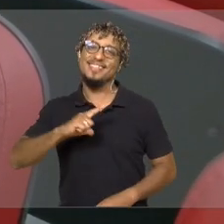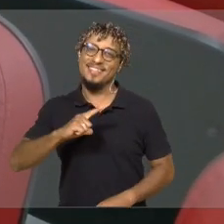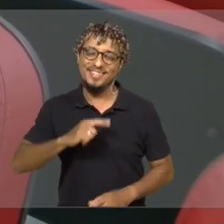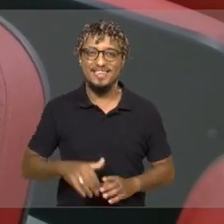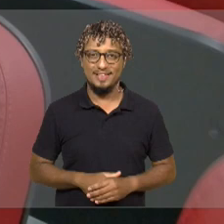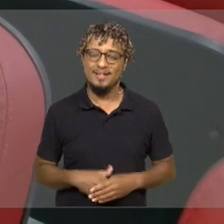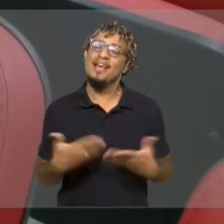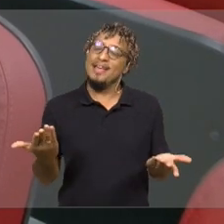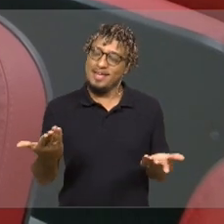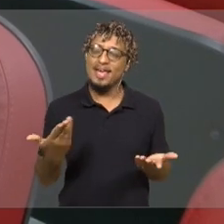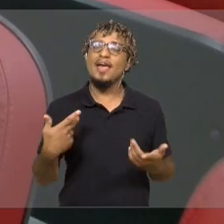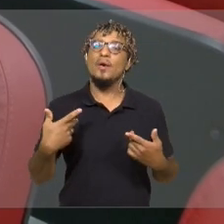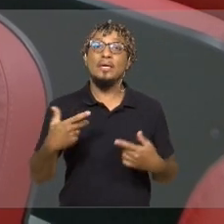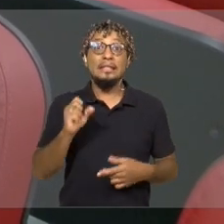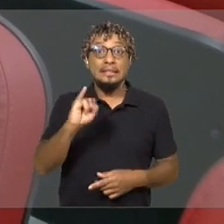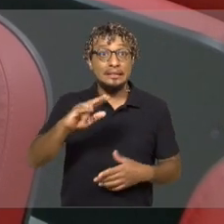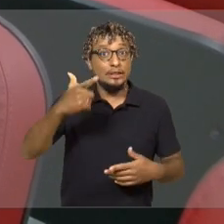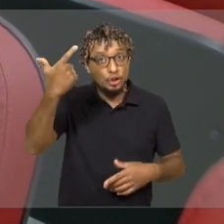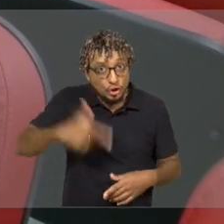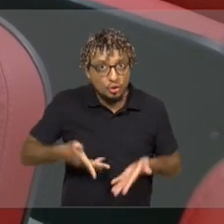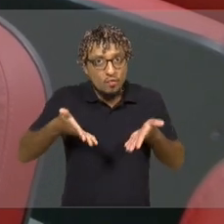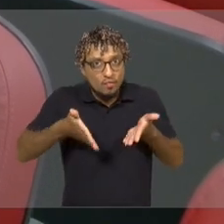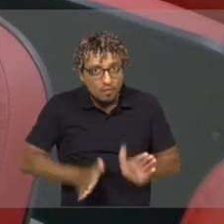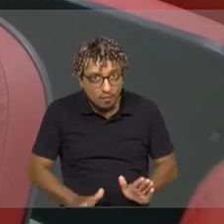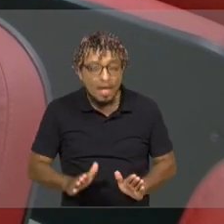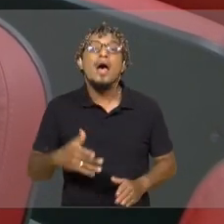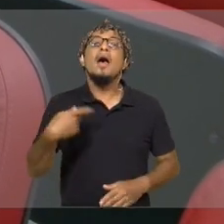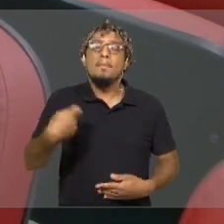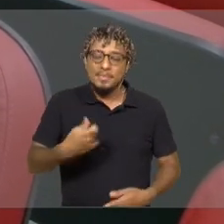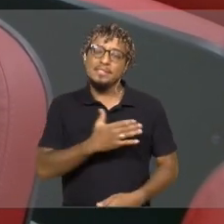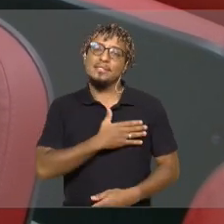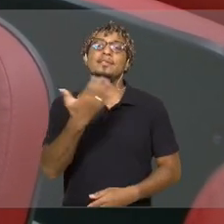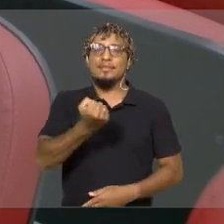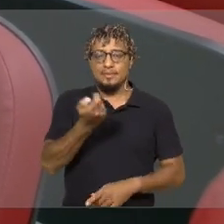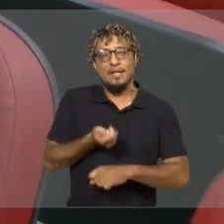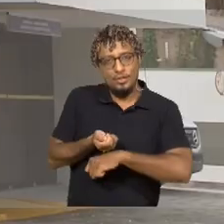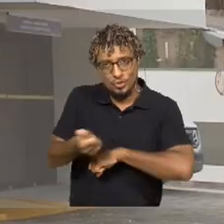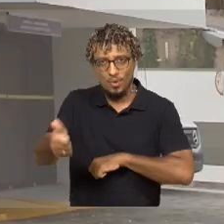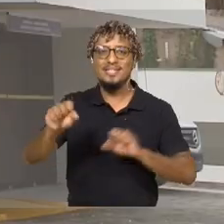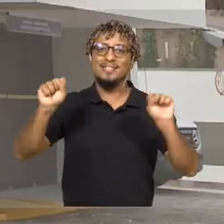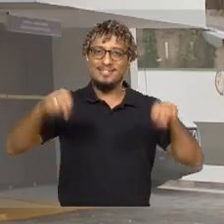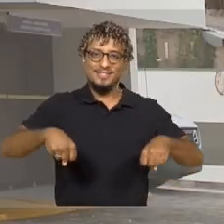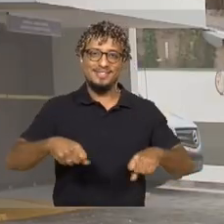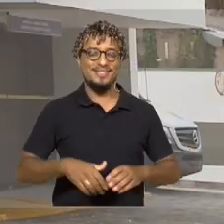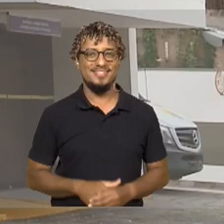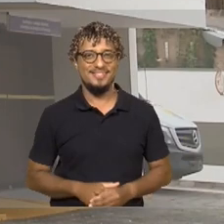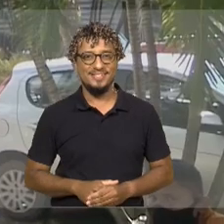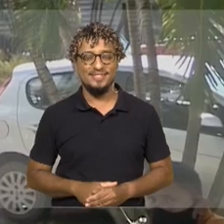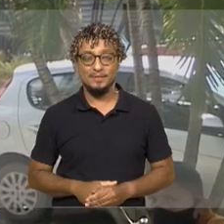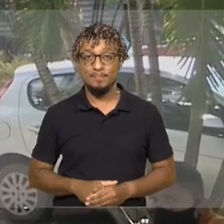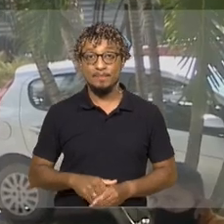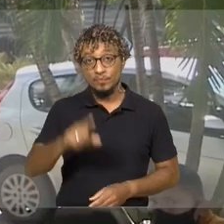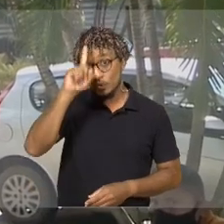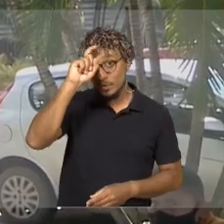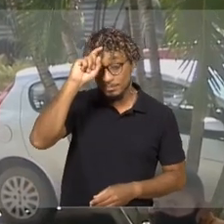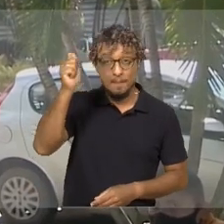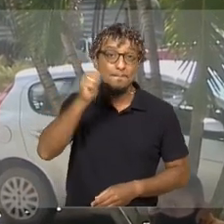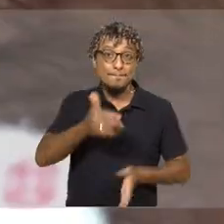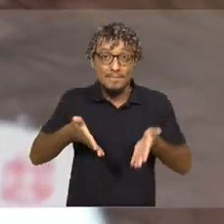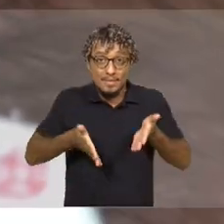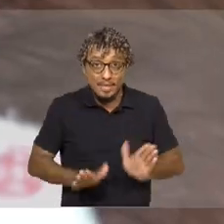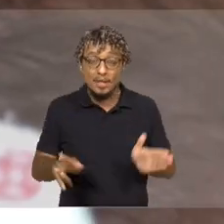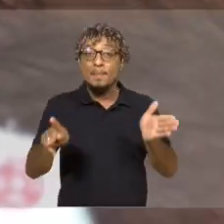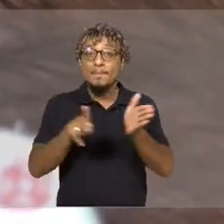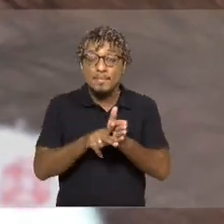eu faço muita questão de, se eu tiver um outro, vai ser novamente, eu vou ser novamente doadora. O materno infantil e o banco de